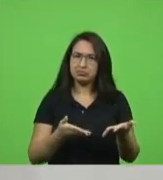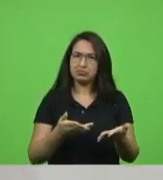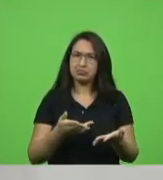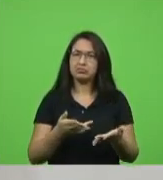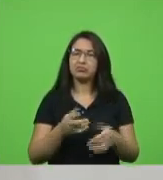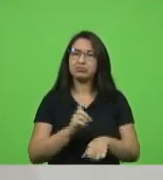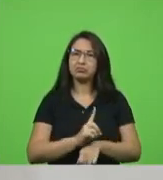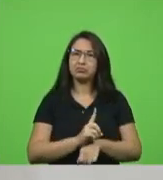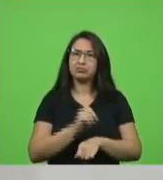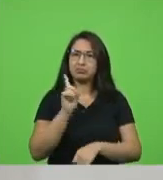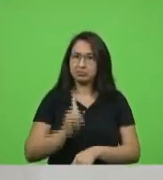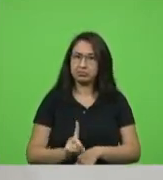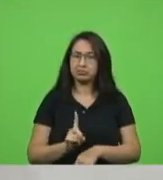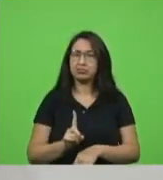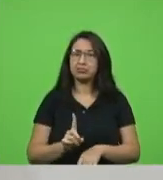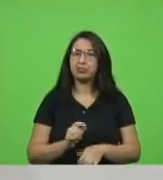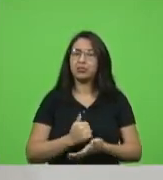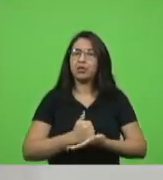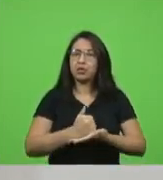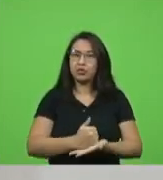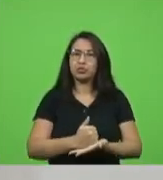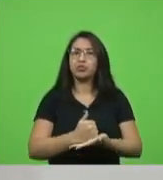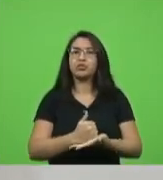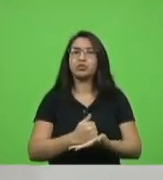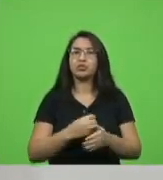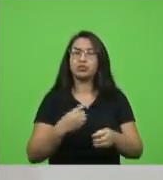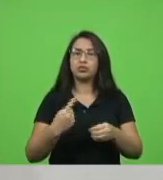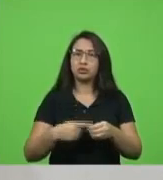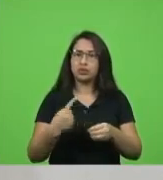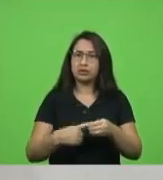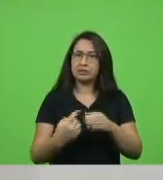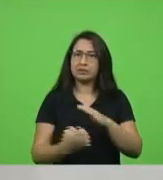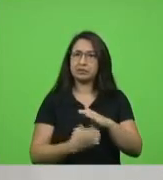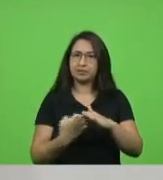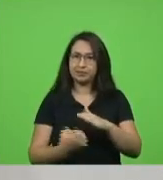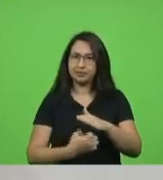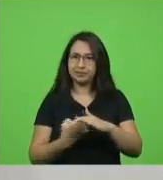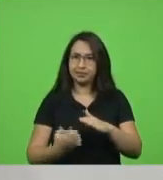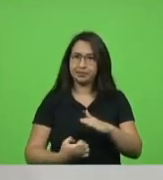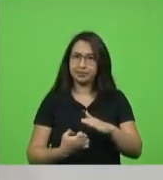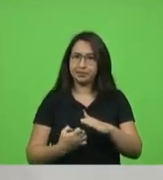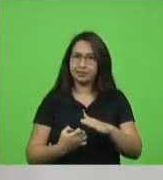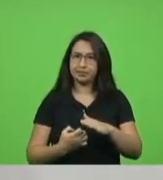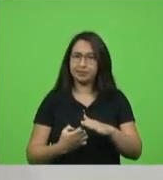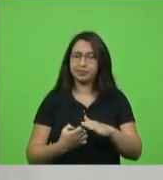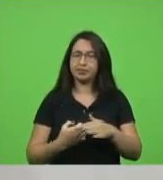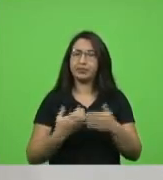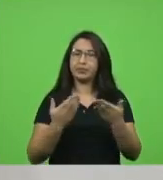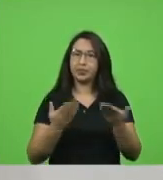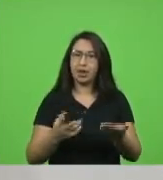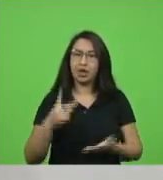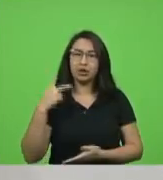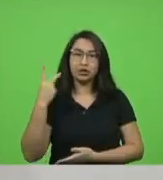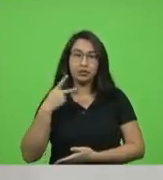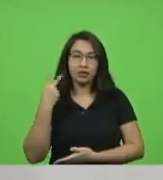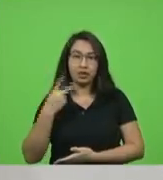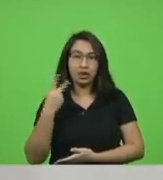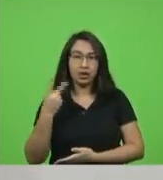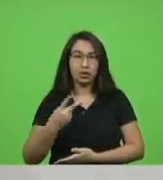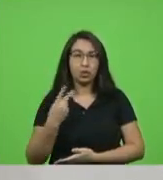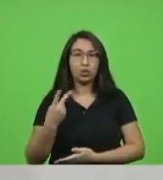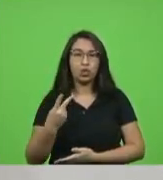município com o apoio do empresariado com o apoio da Câmara Municipal os vereadores que nos acionaram